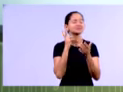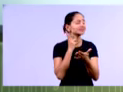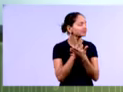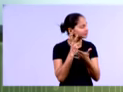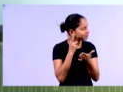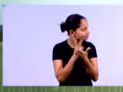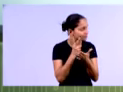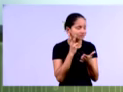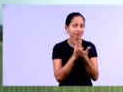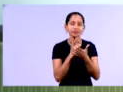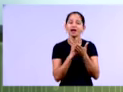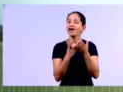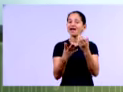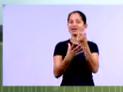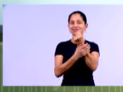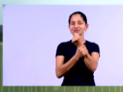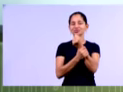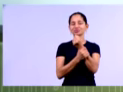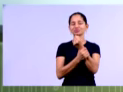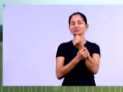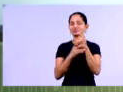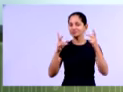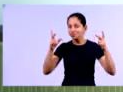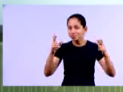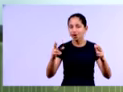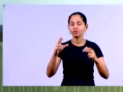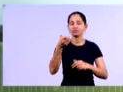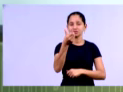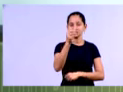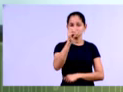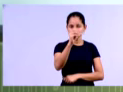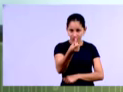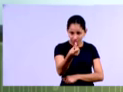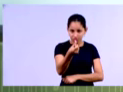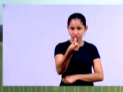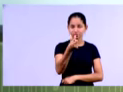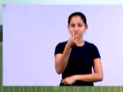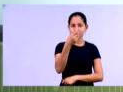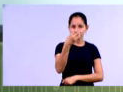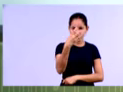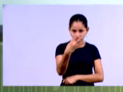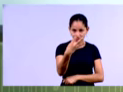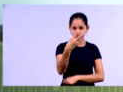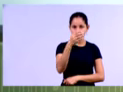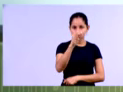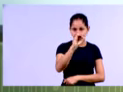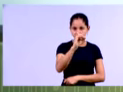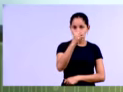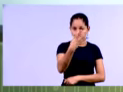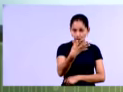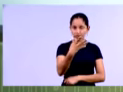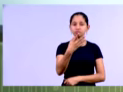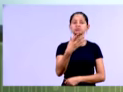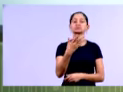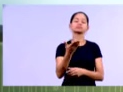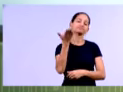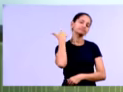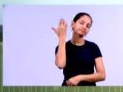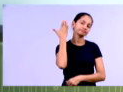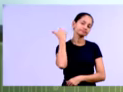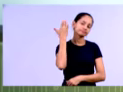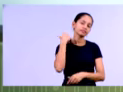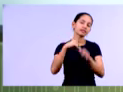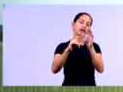ela é garantida, né? Pela lei 6.404 de 1976, né? A qual sofreu